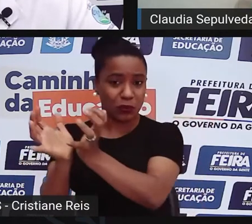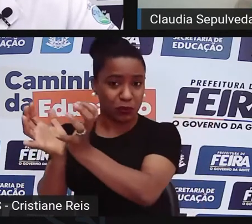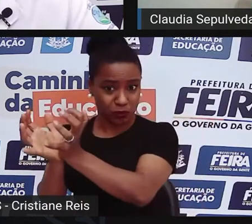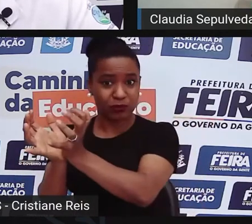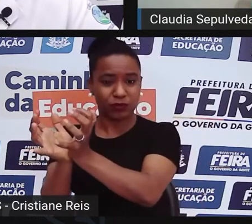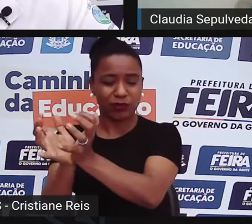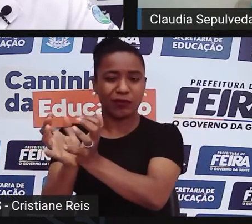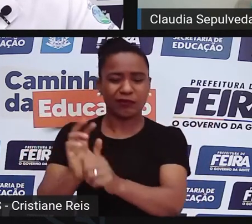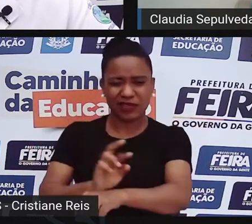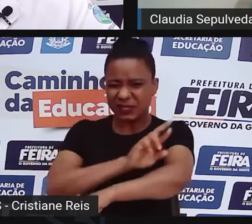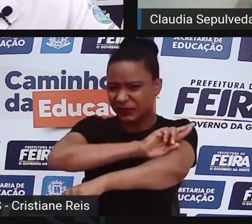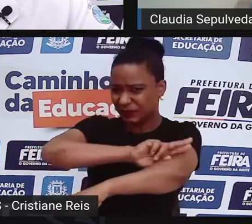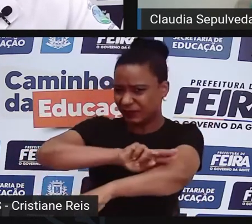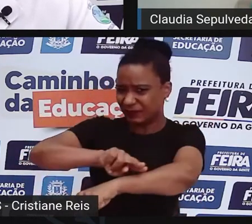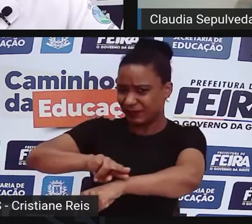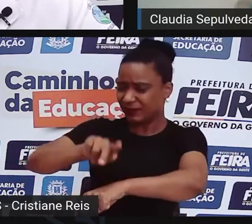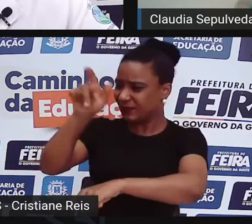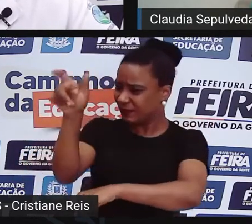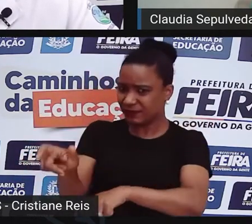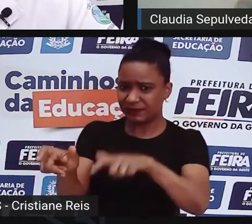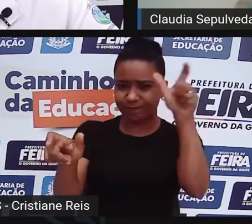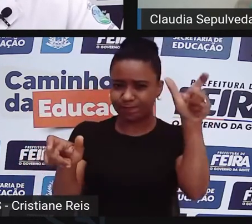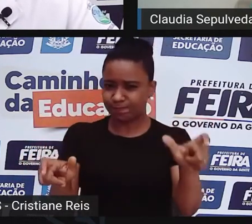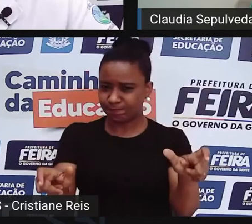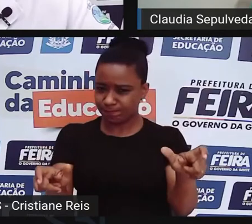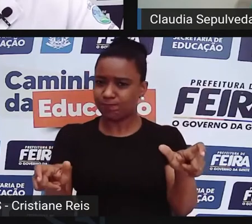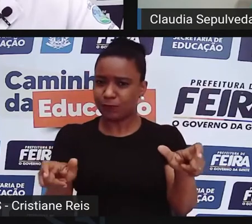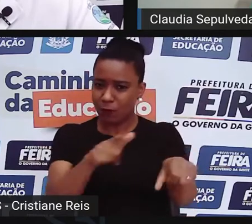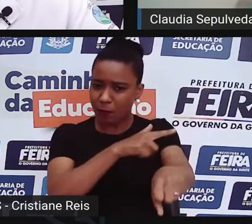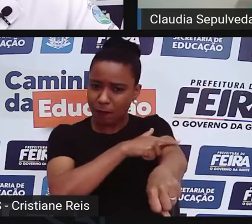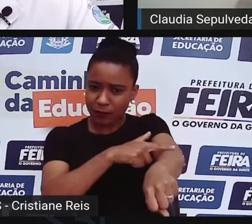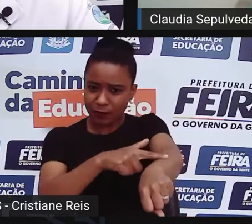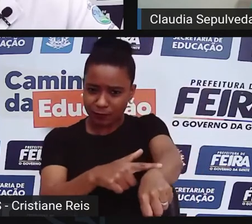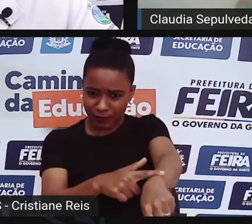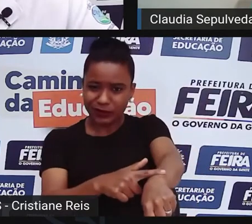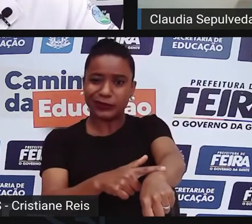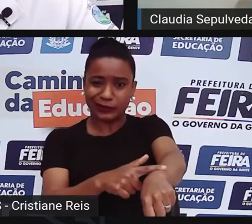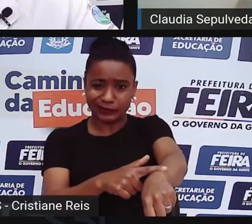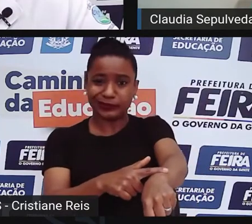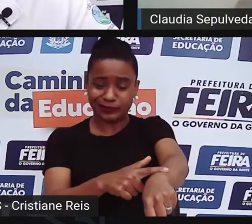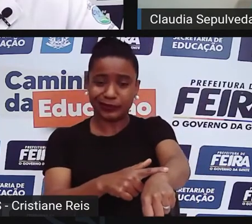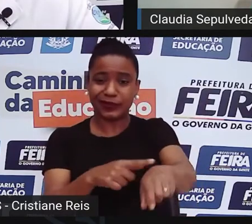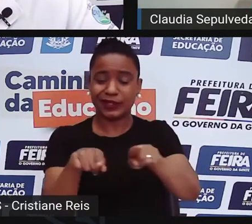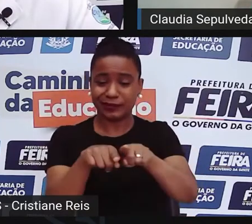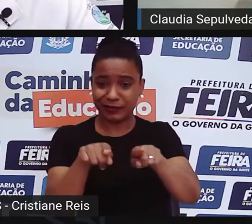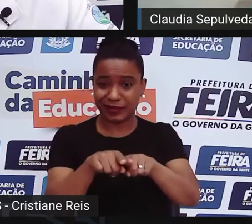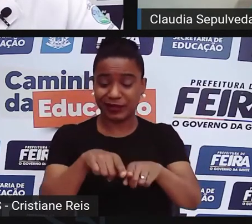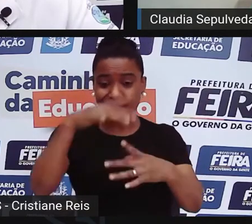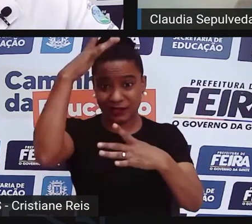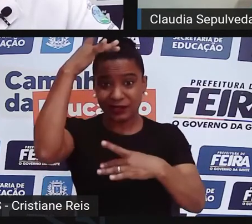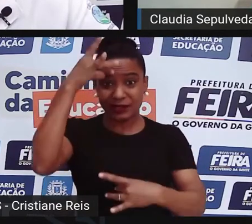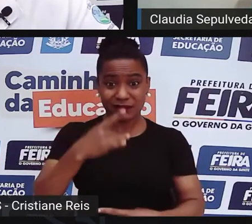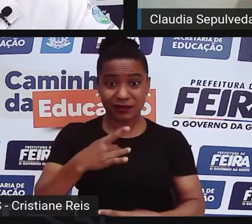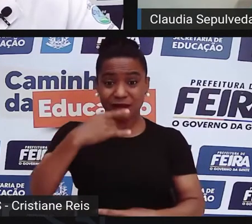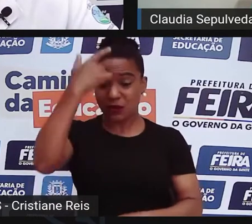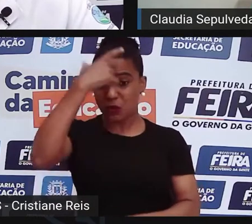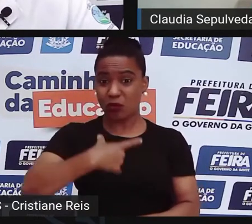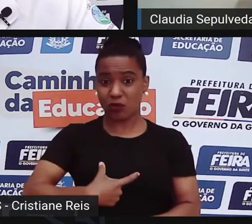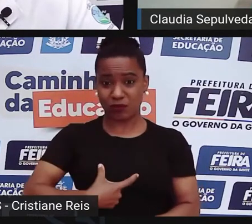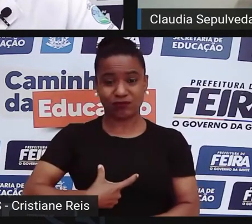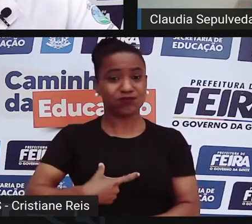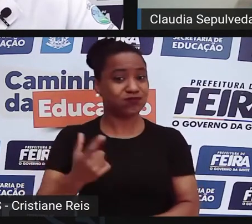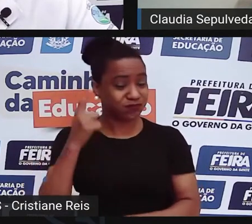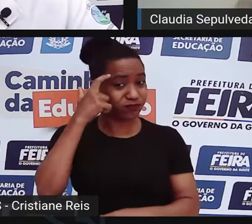pessoa, geralmente comportamentos, né? morais e habilidades intelectuais que são